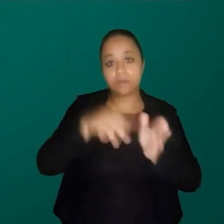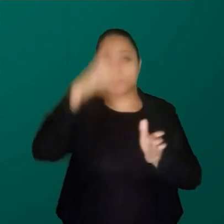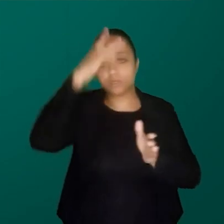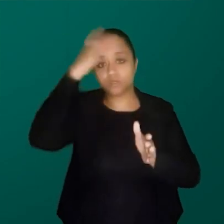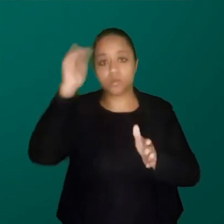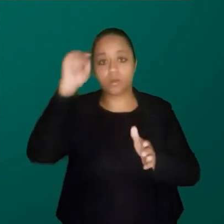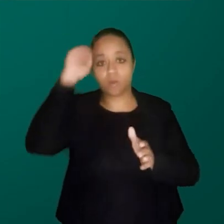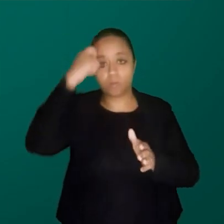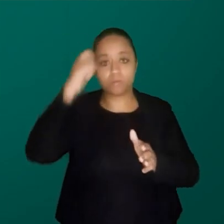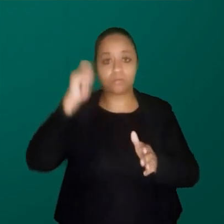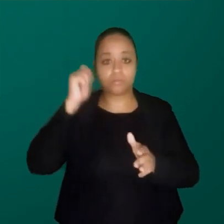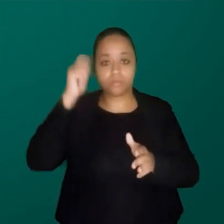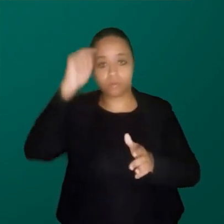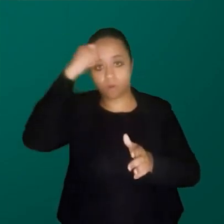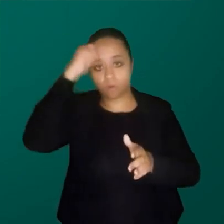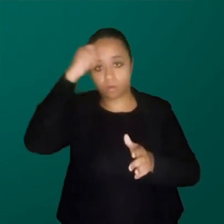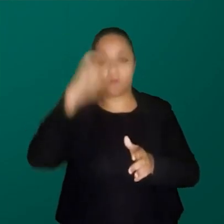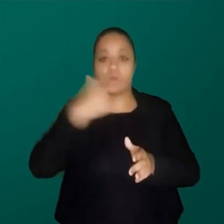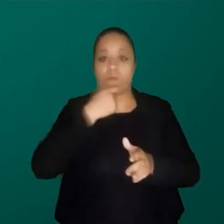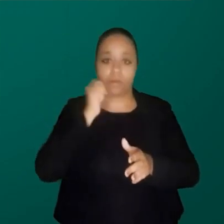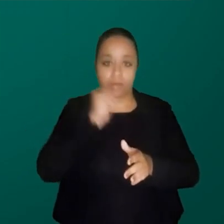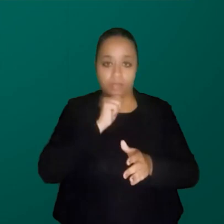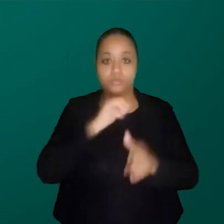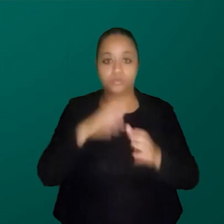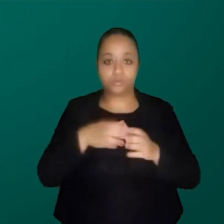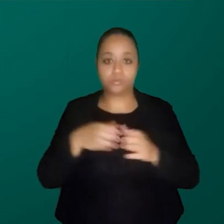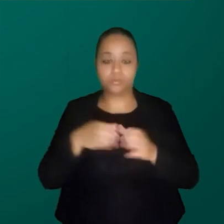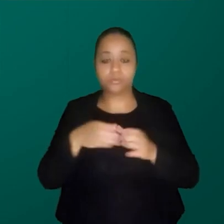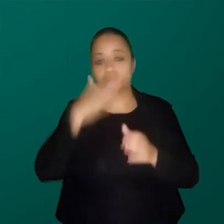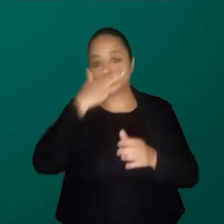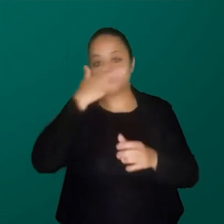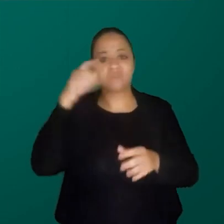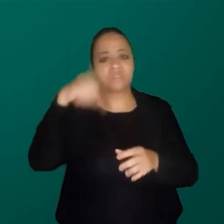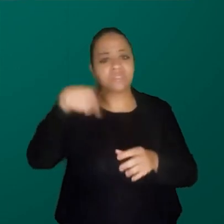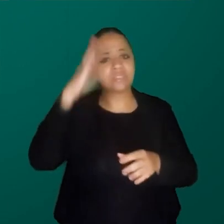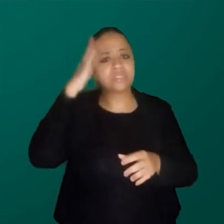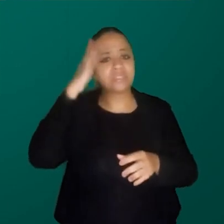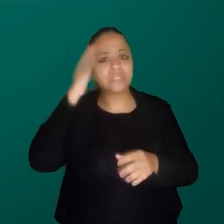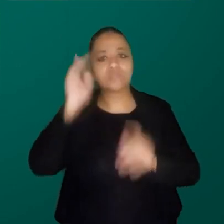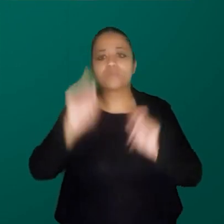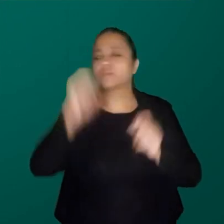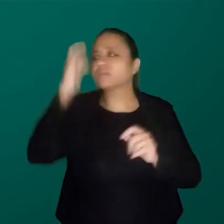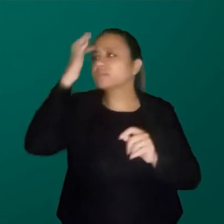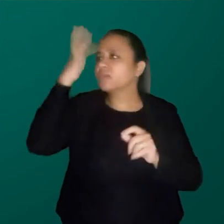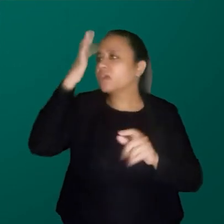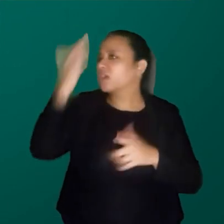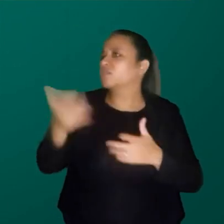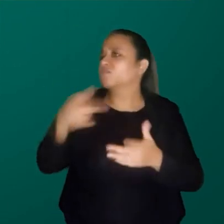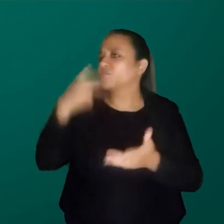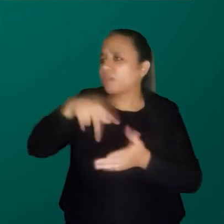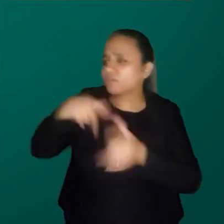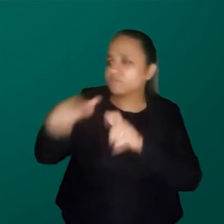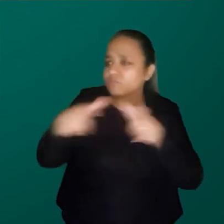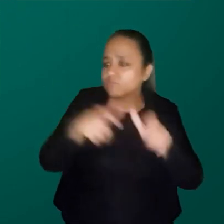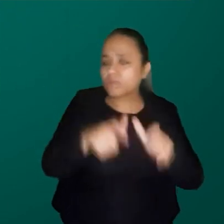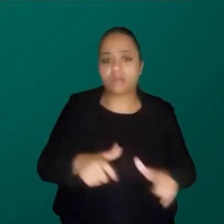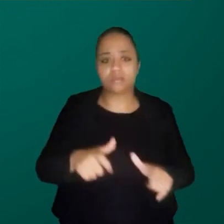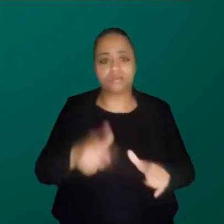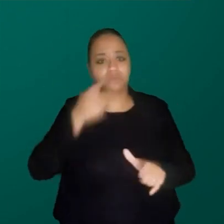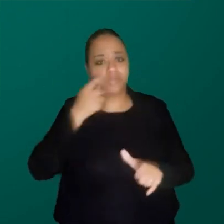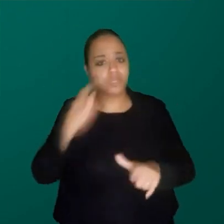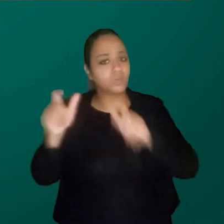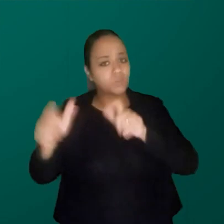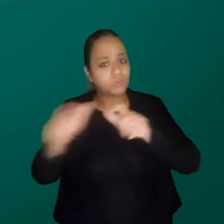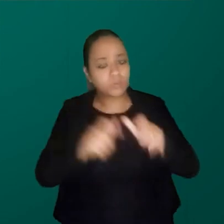E eu estou falando dessas coisas assim, que é assim, de novo, nesse nomear e para vocês terem uma ideia de que lugares que eu estou falando. Então, eu falando desse